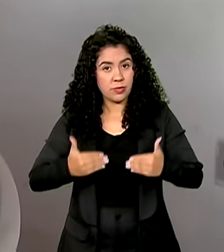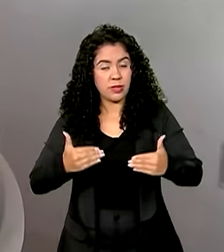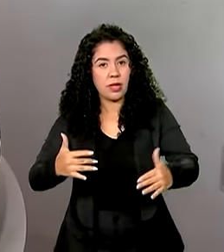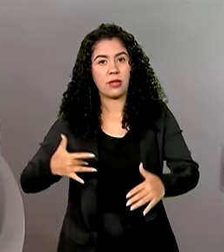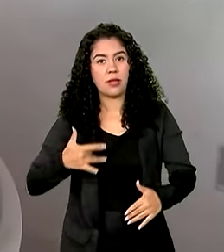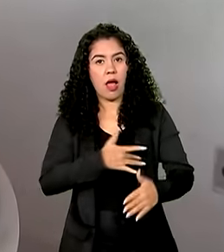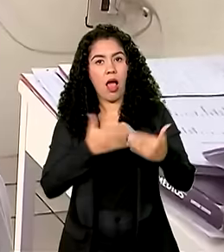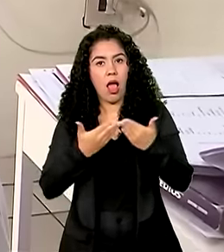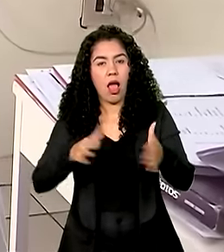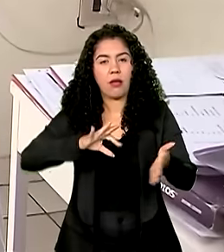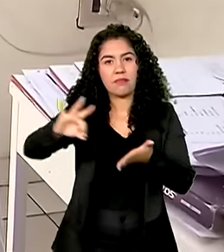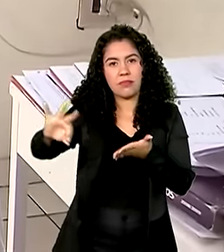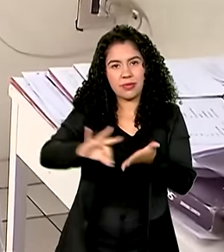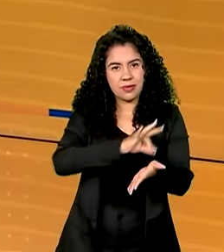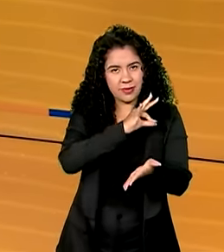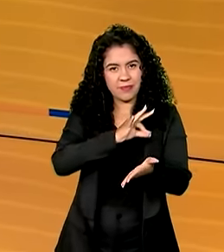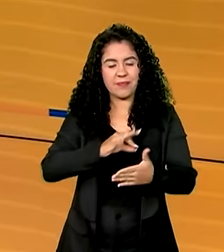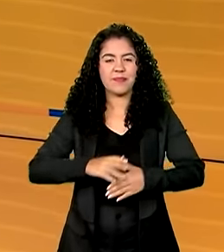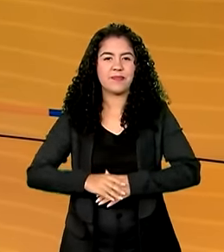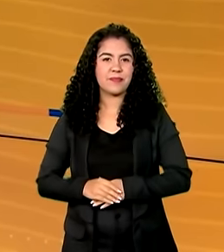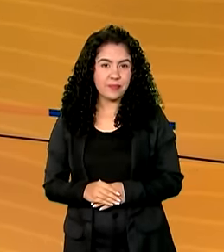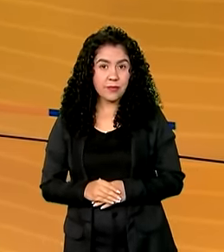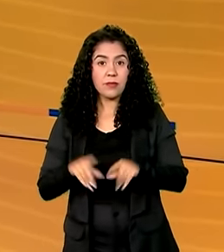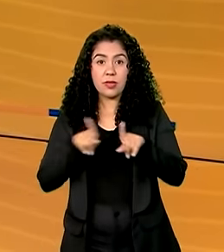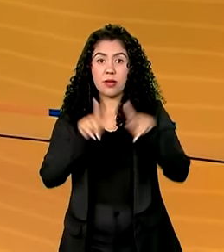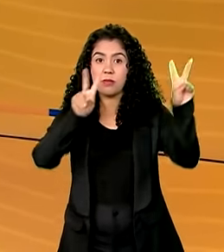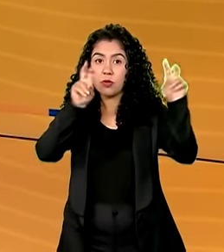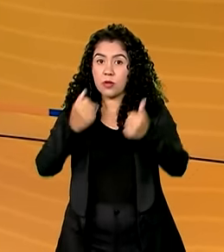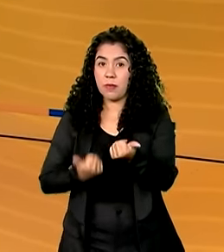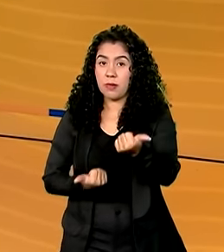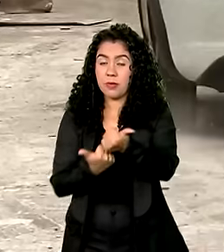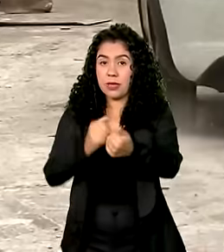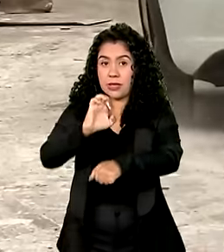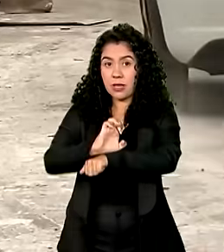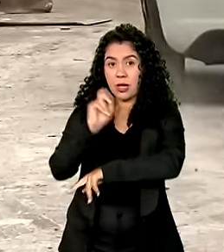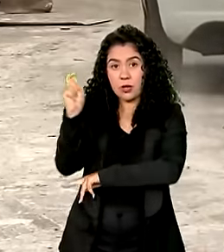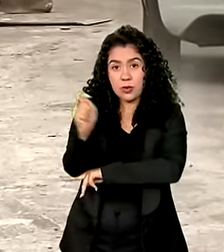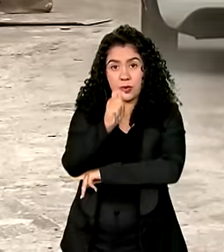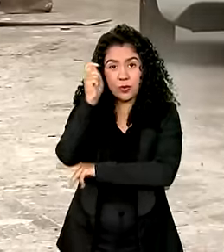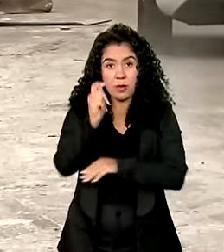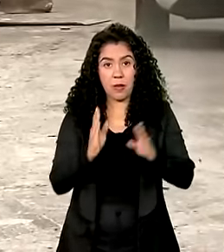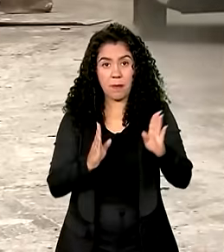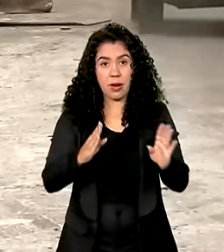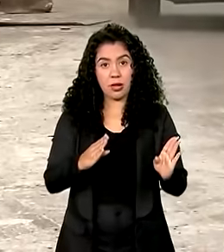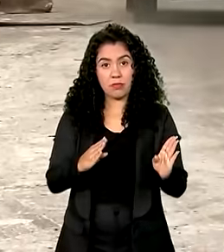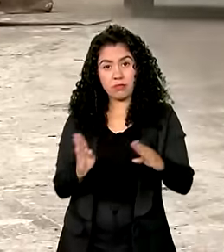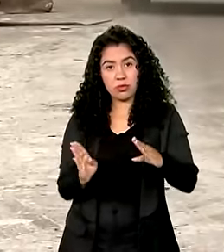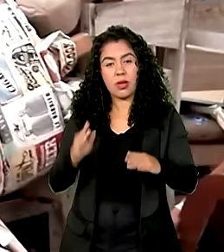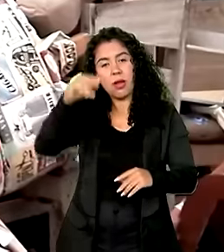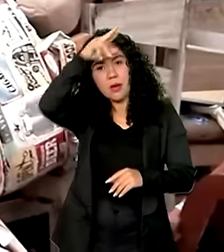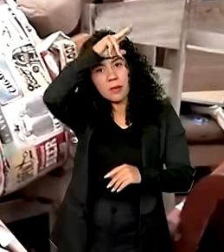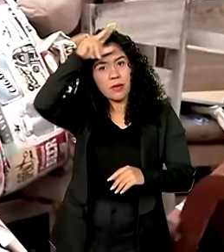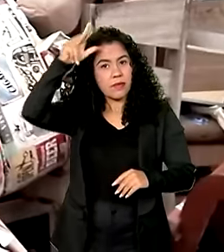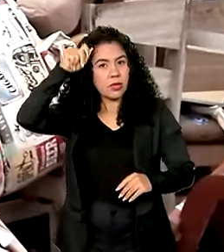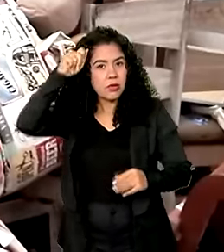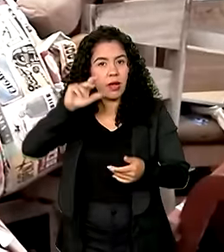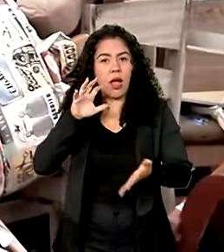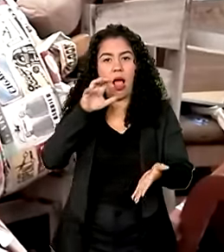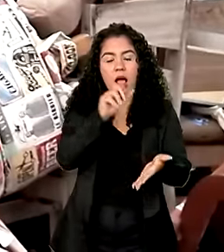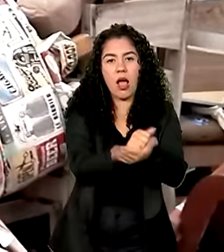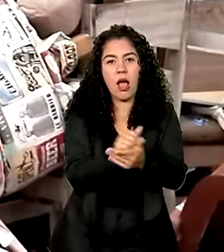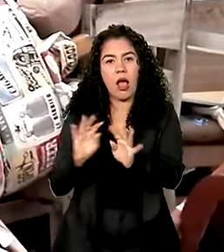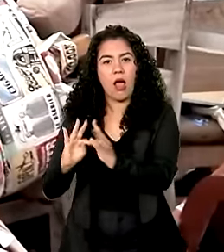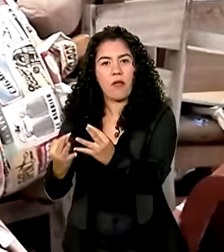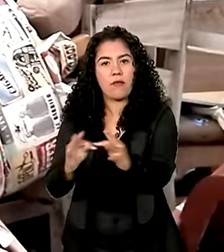novas vagas para o programa. Apoio ao Rio Grande do Sul, prorrogado prazo para prefeituras cadastrarem novas